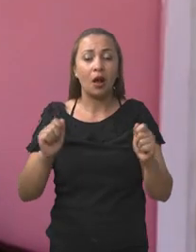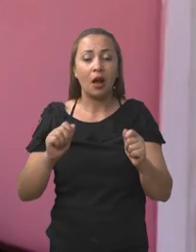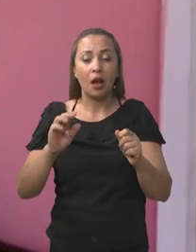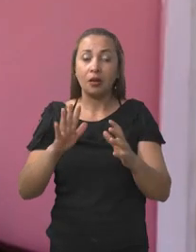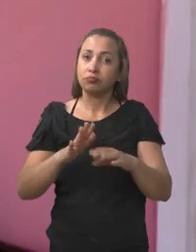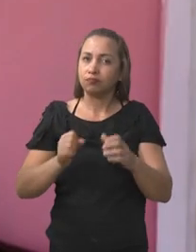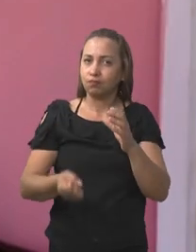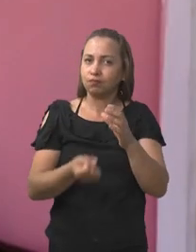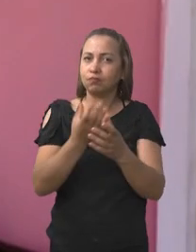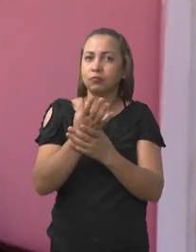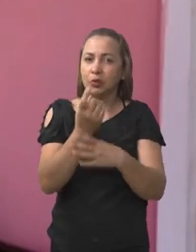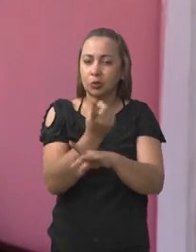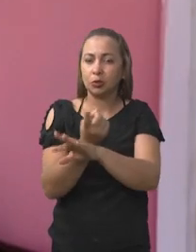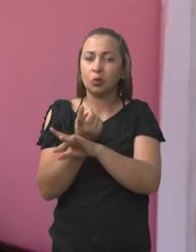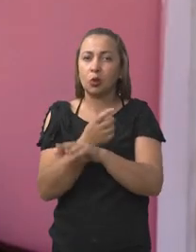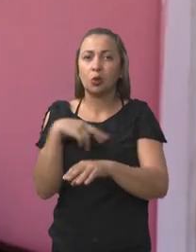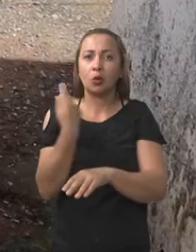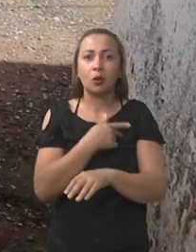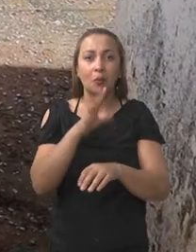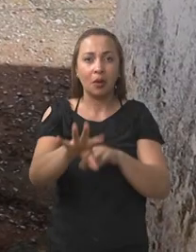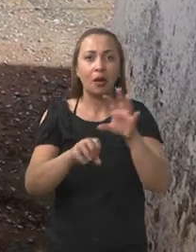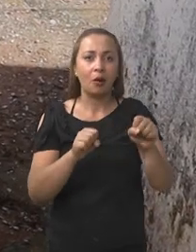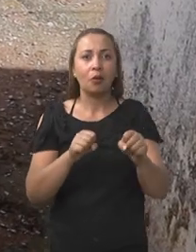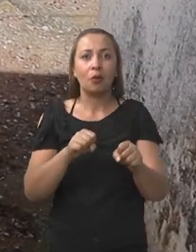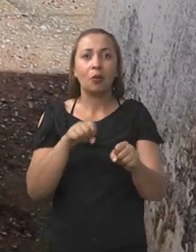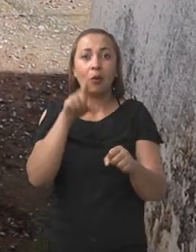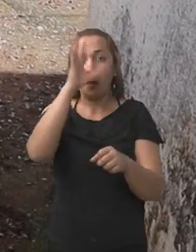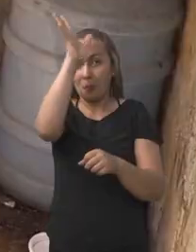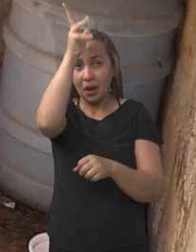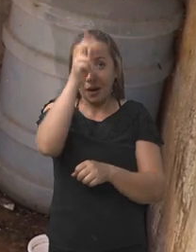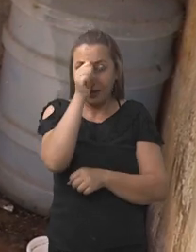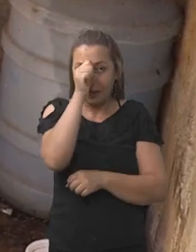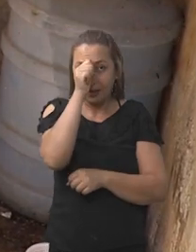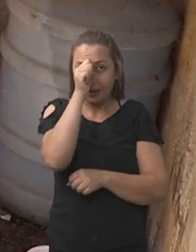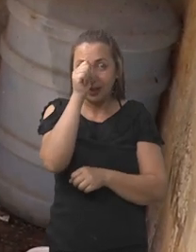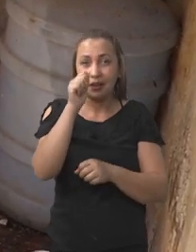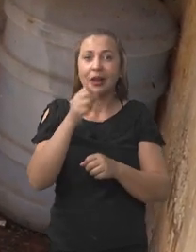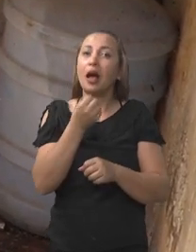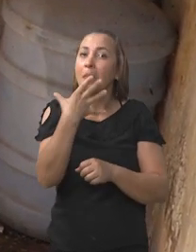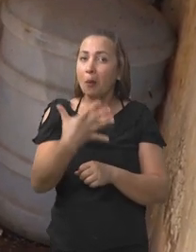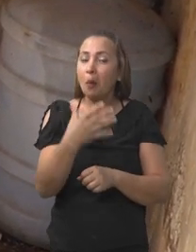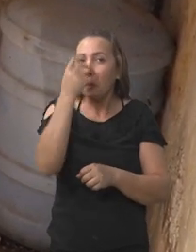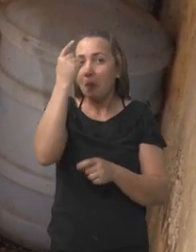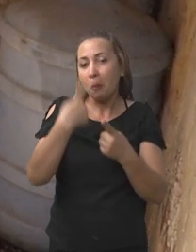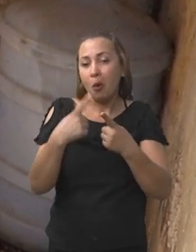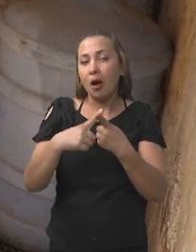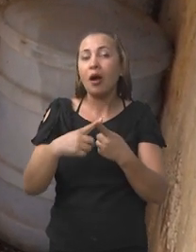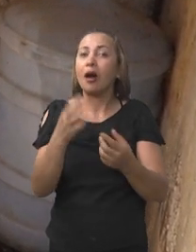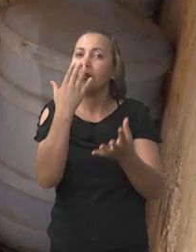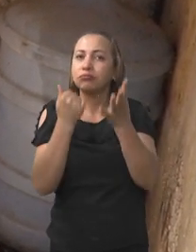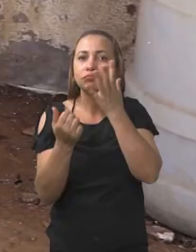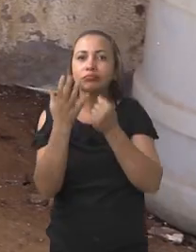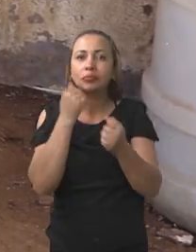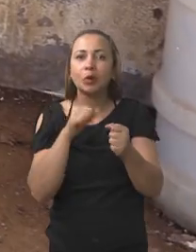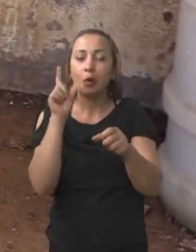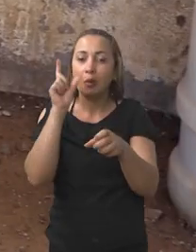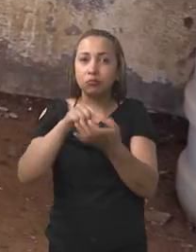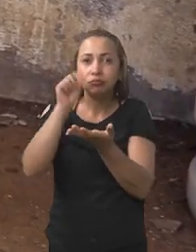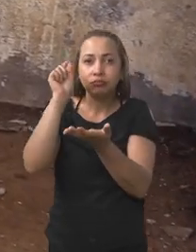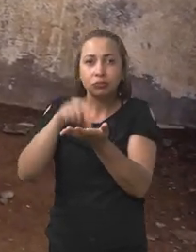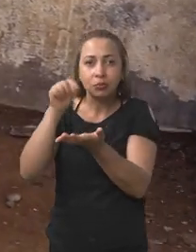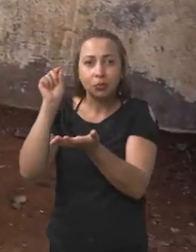resolvemos pegar um frango e colocar no quintal. Nós temos aí um frango, eu estava até falando com a minha esposa, porque como ele é um